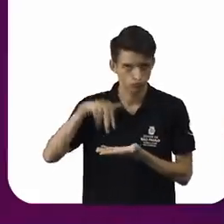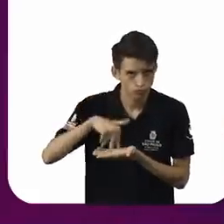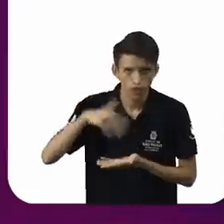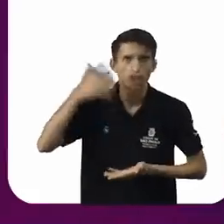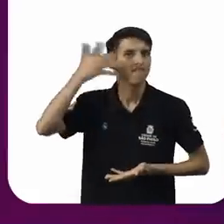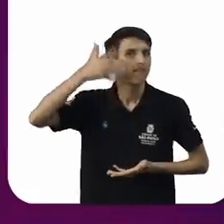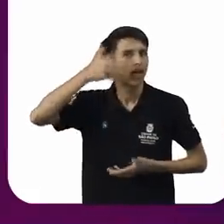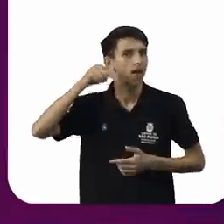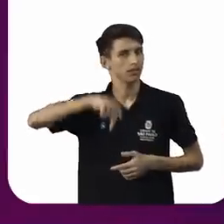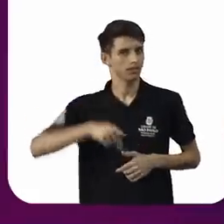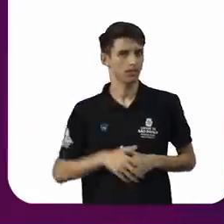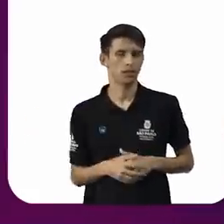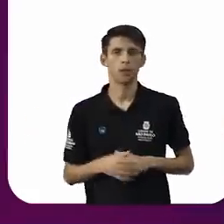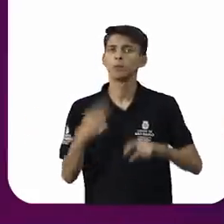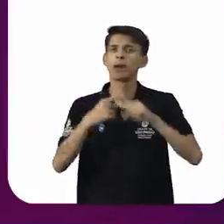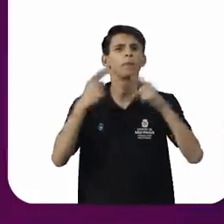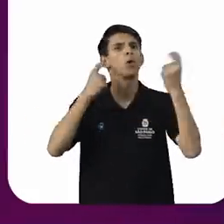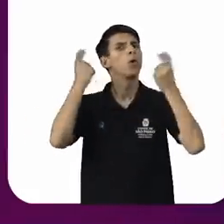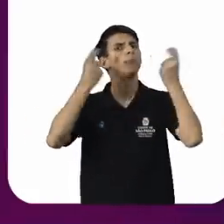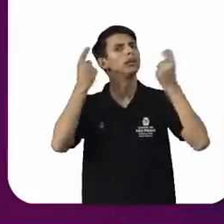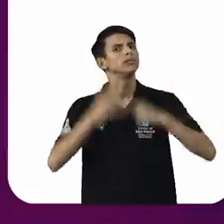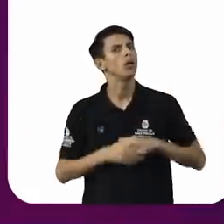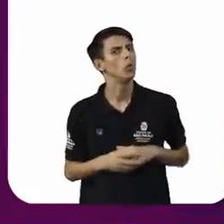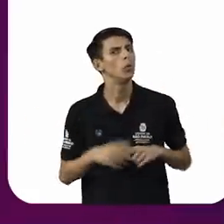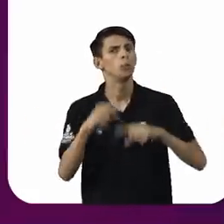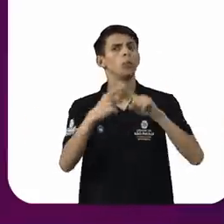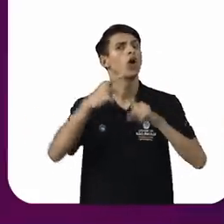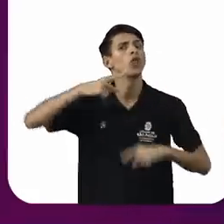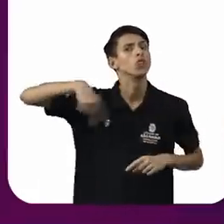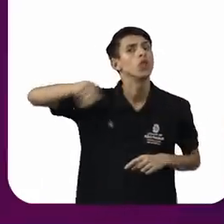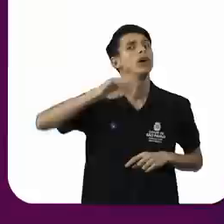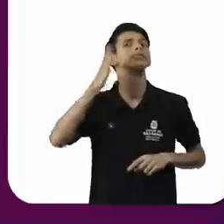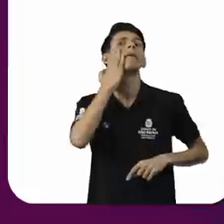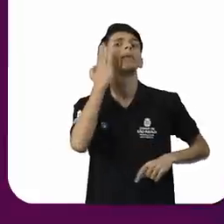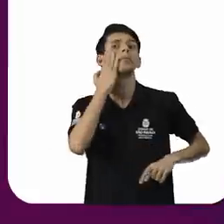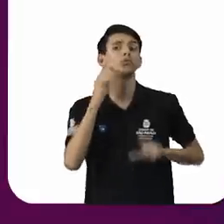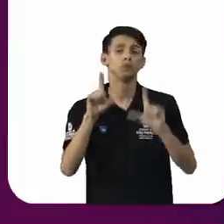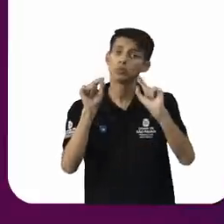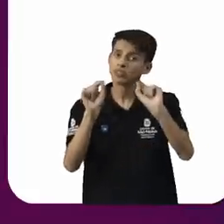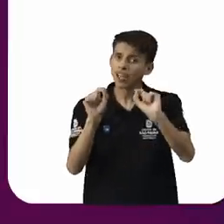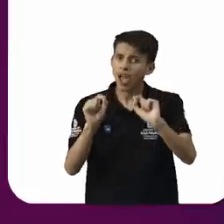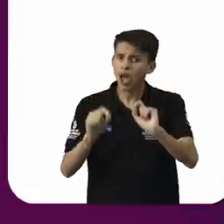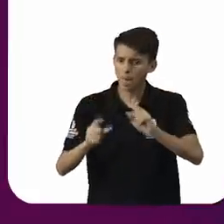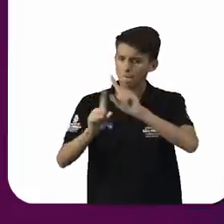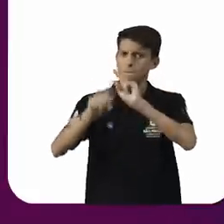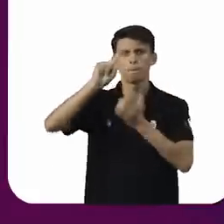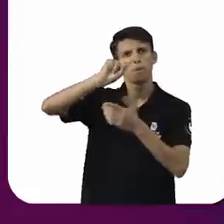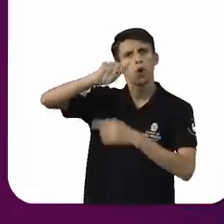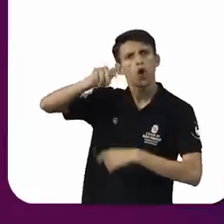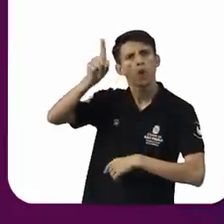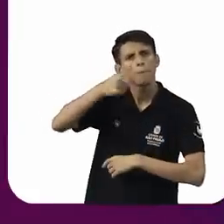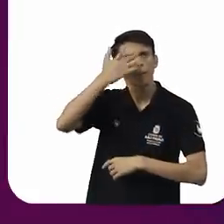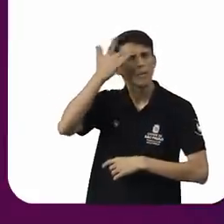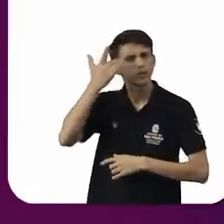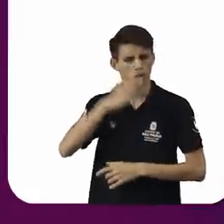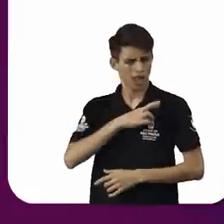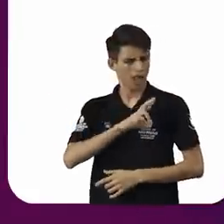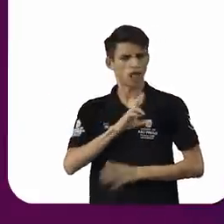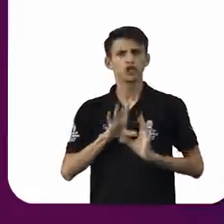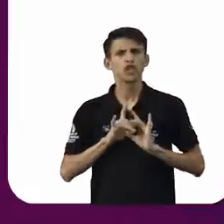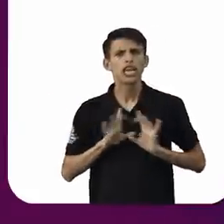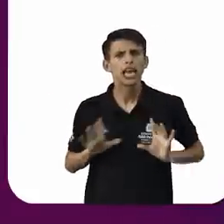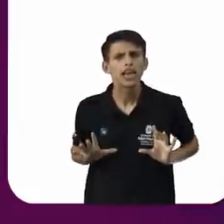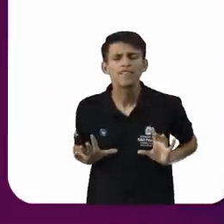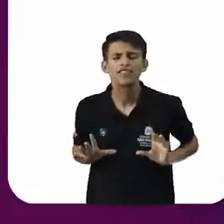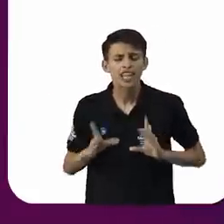preocupação. Porque nós sabemos que corroer a liberdade de crença é corroer a